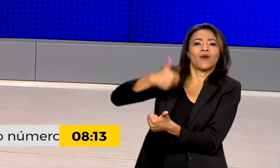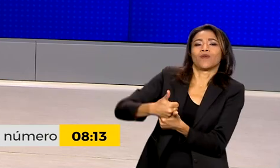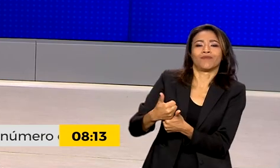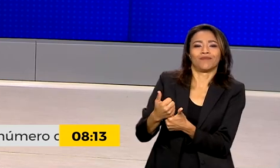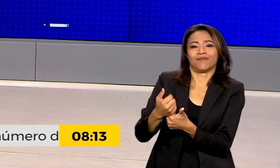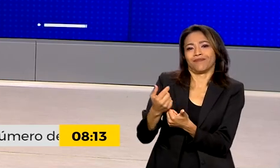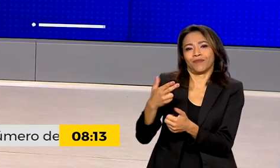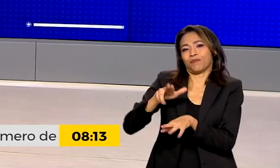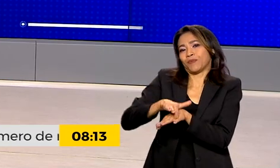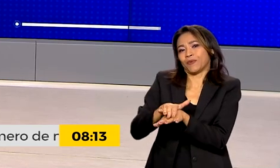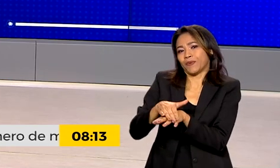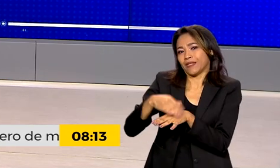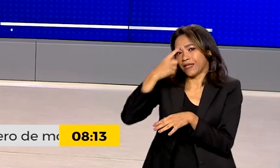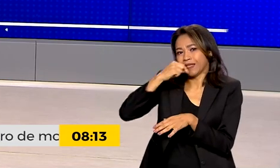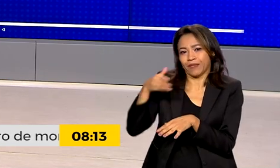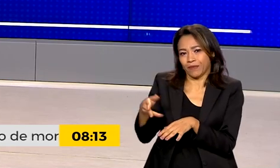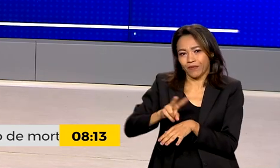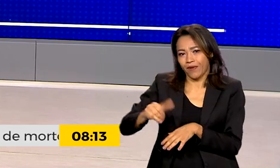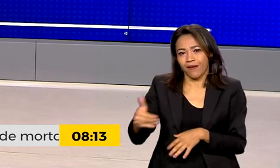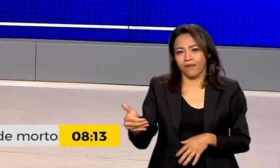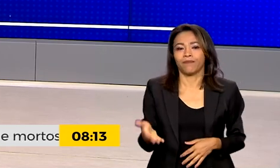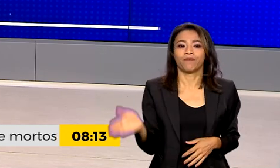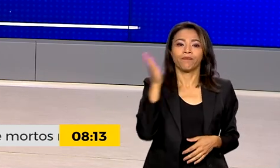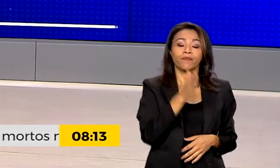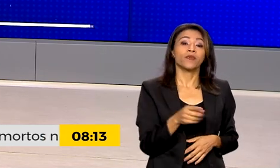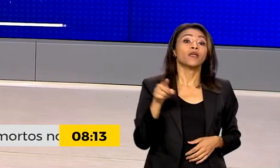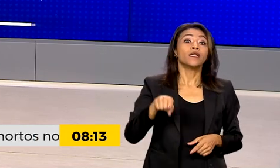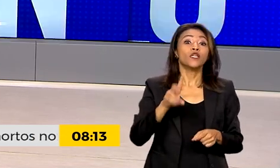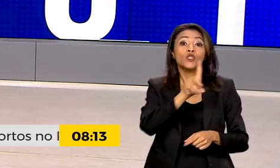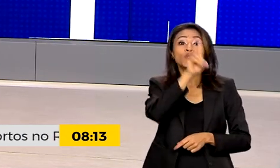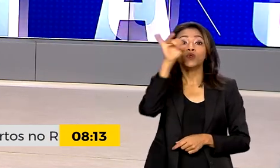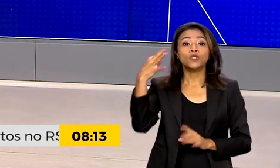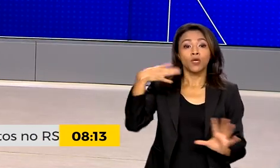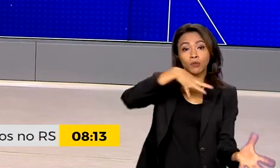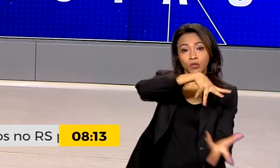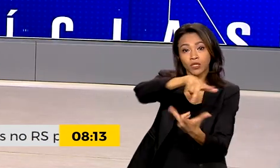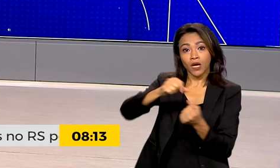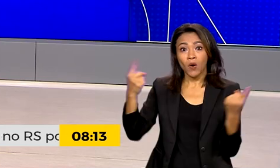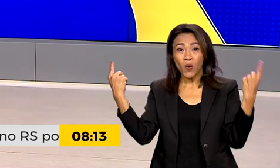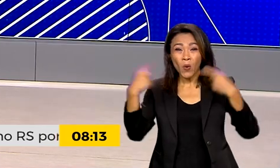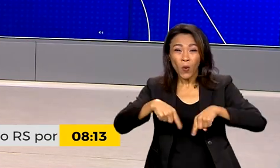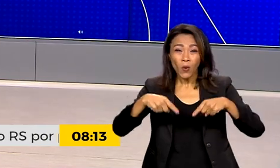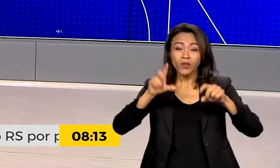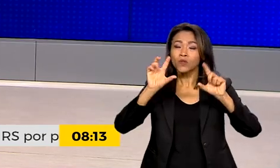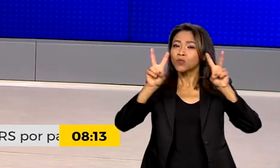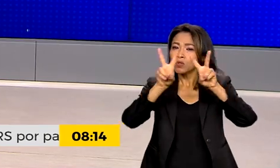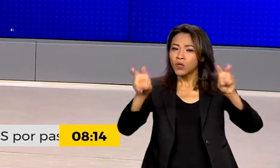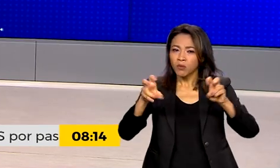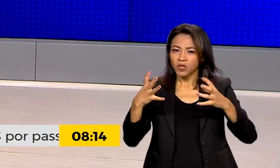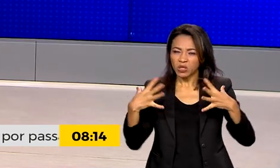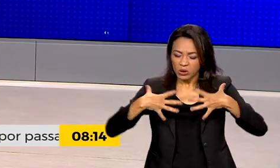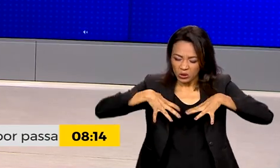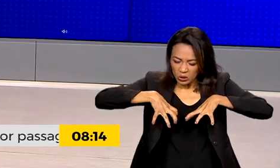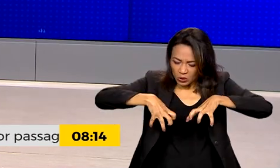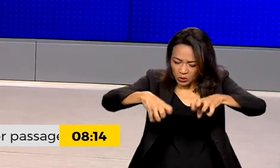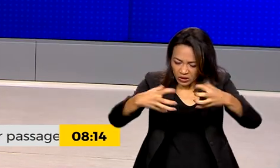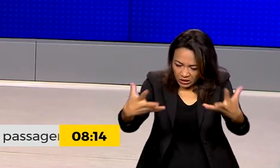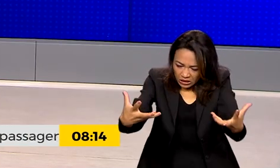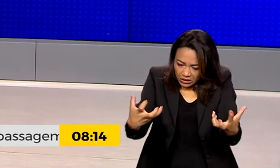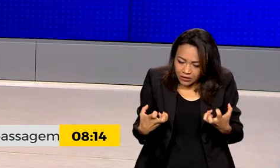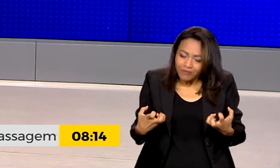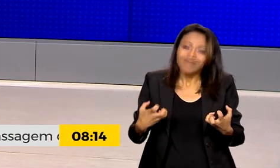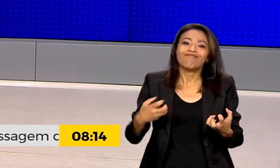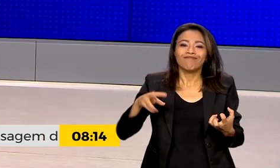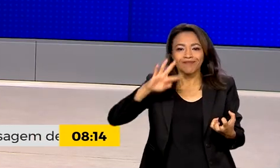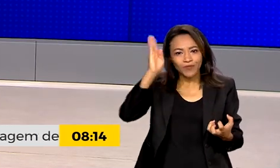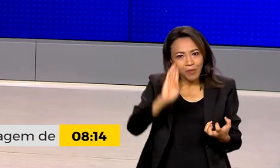O Dia Mundial de Combate à Desertificação e à Seca foi comemorado no último sábado. Aqui no Brasil, são várias